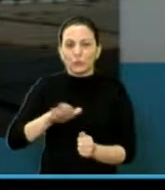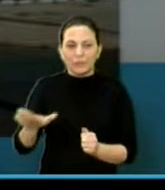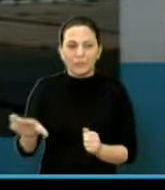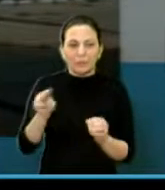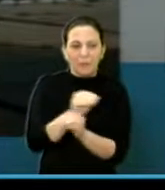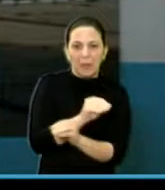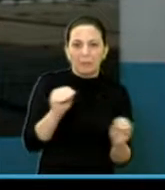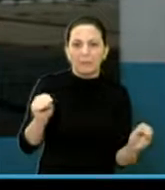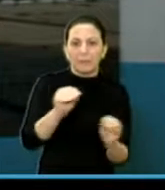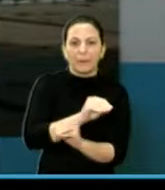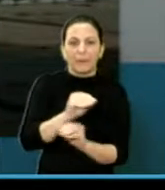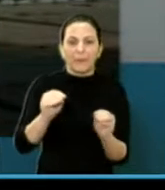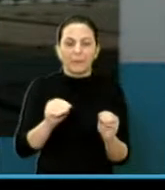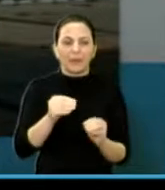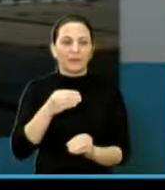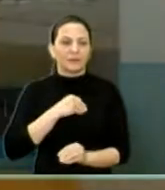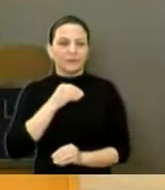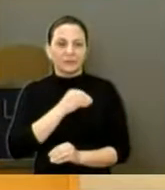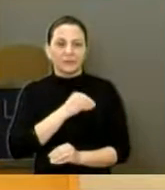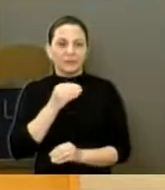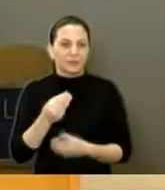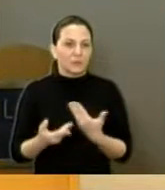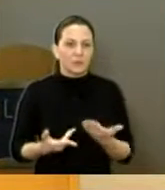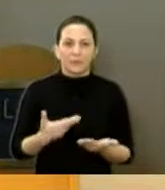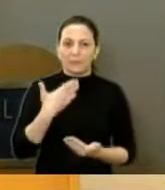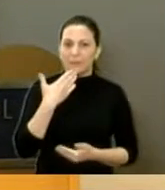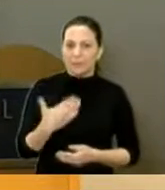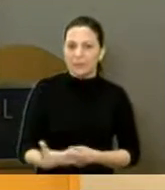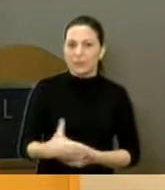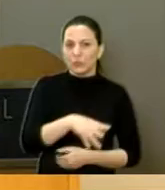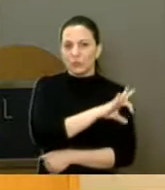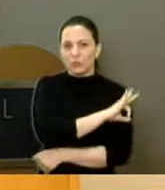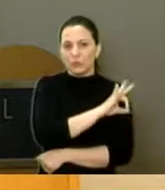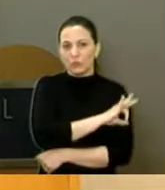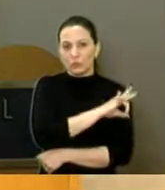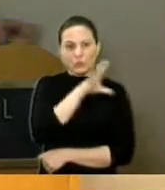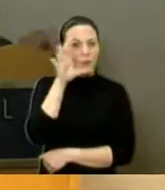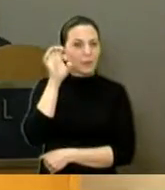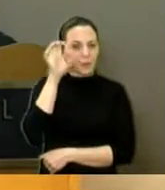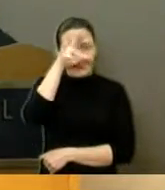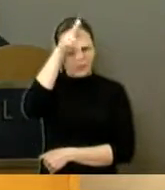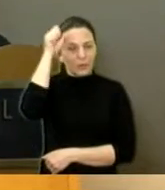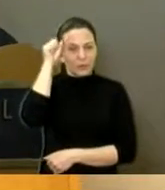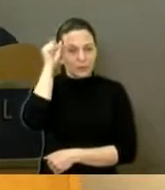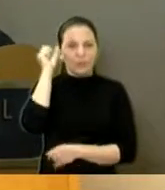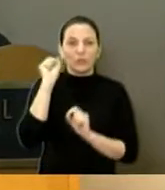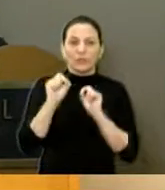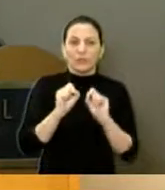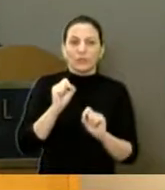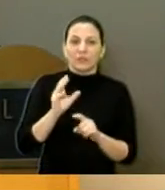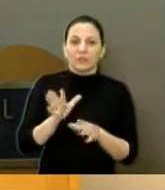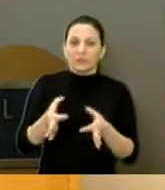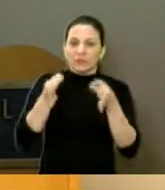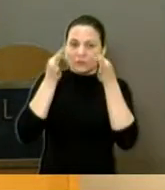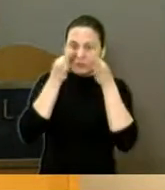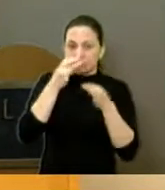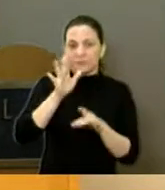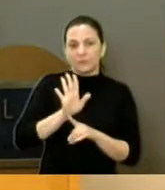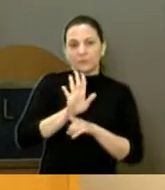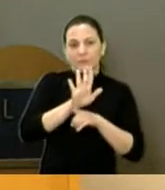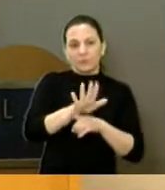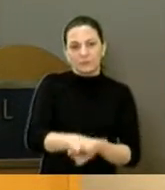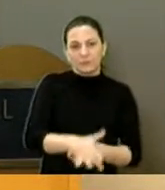Então, gente pede à prefeitura, ao prefeito, à pessoa responsável que cuide melhor desse pessoal